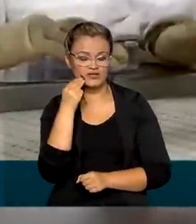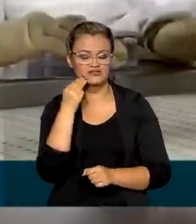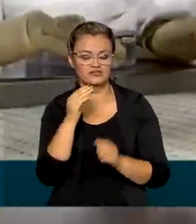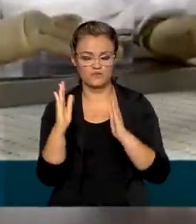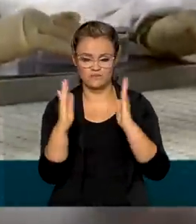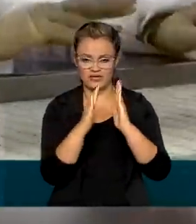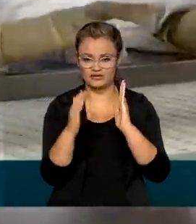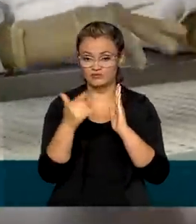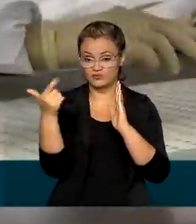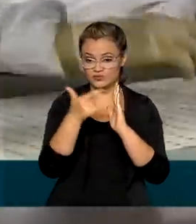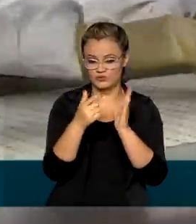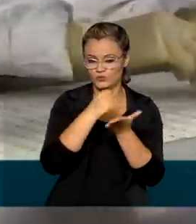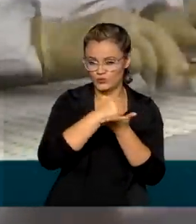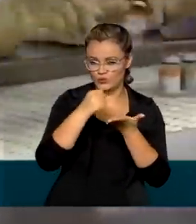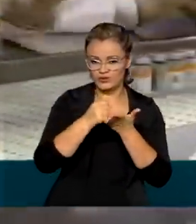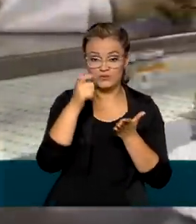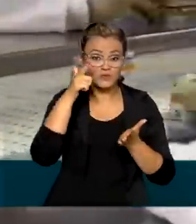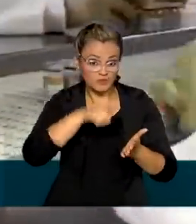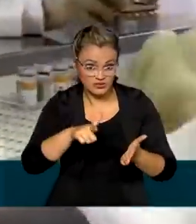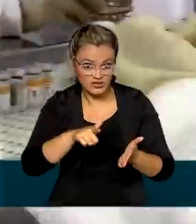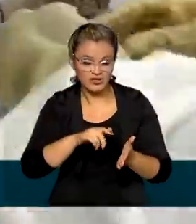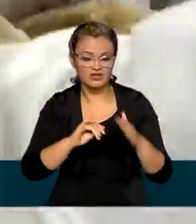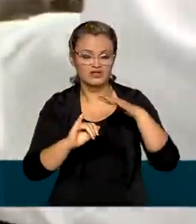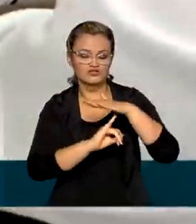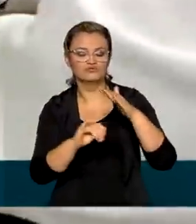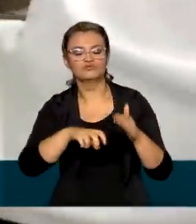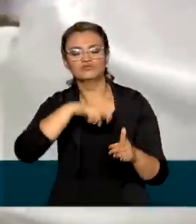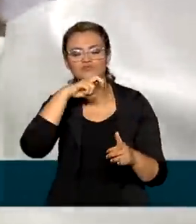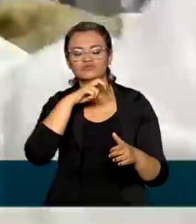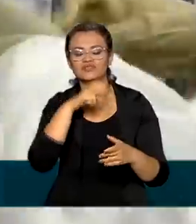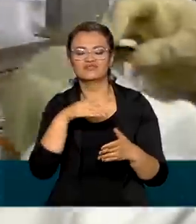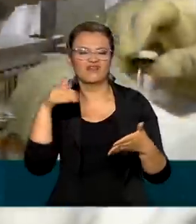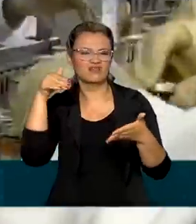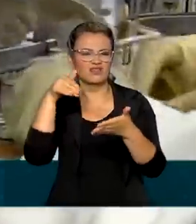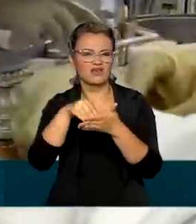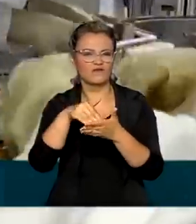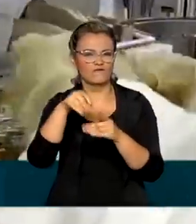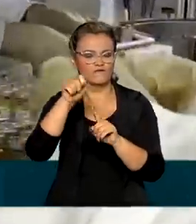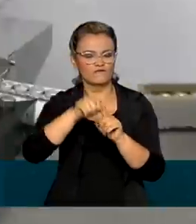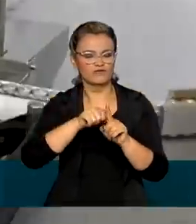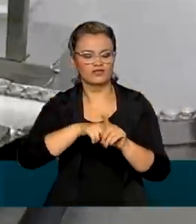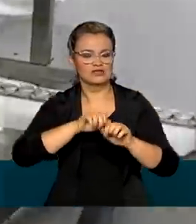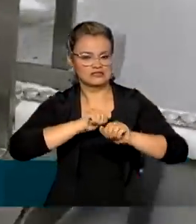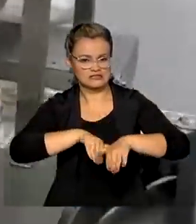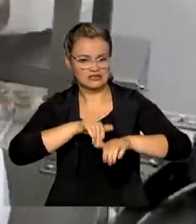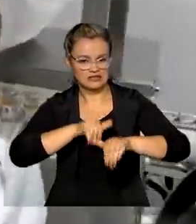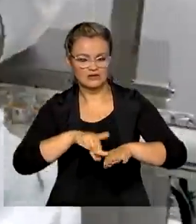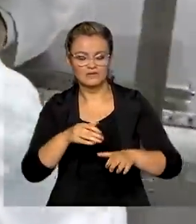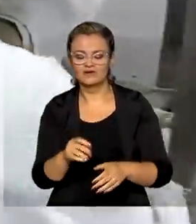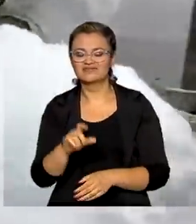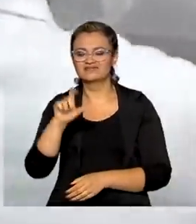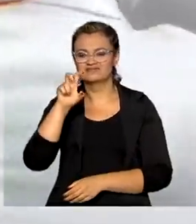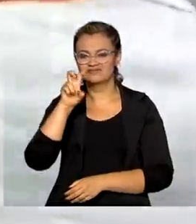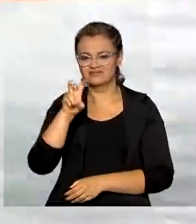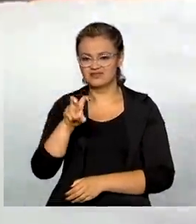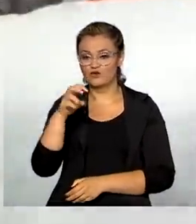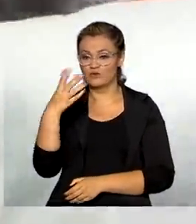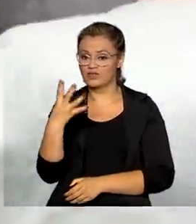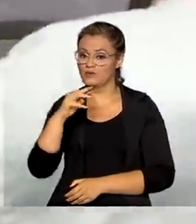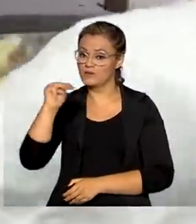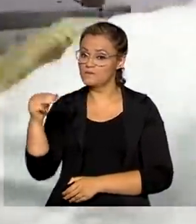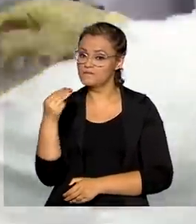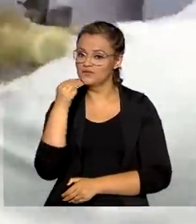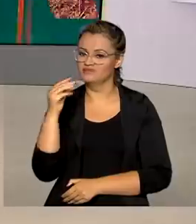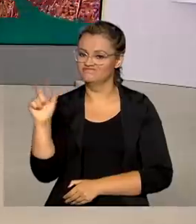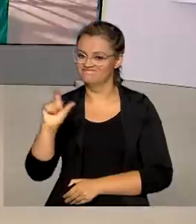segunda etapa do contrato, o Instituto Butantan deve entregar até o fim de setembro mais 54 milhões